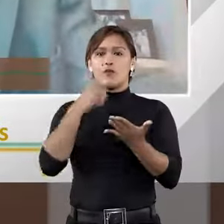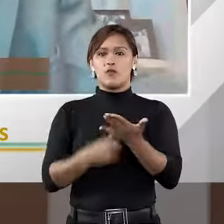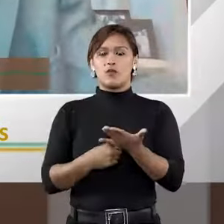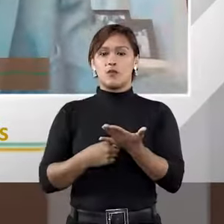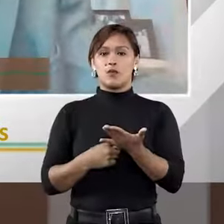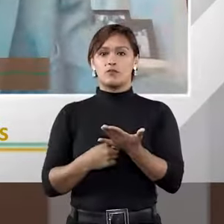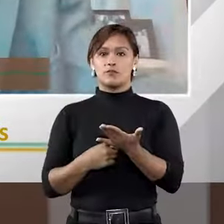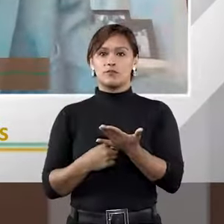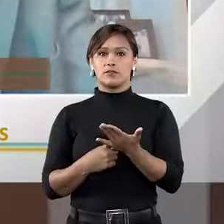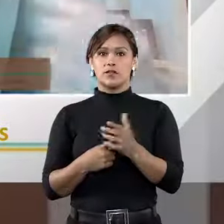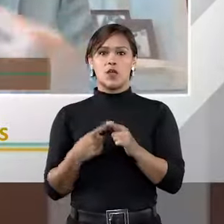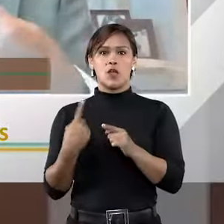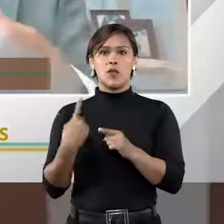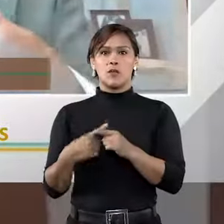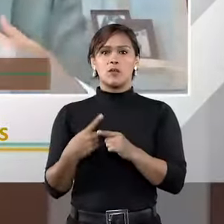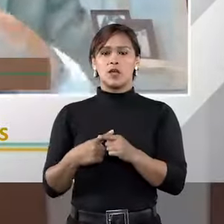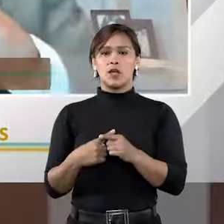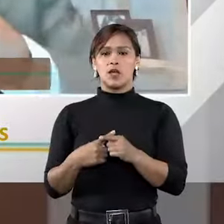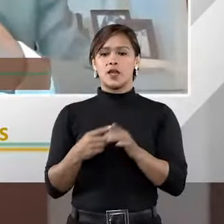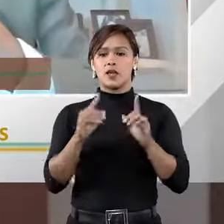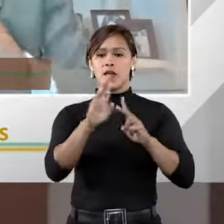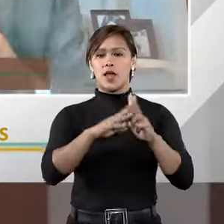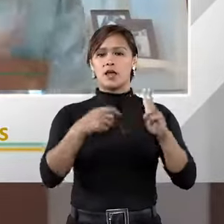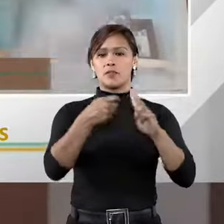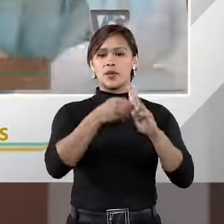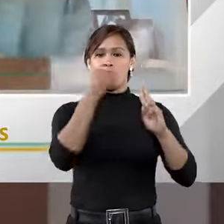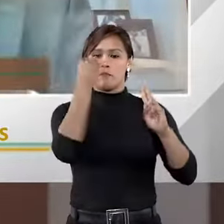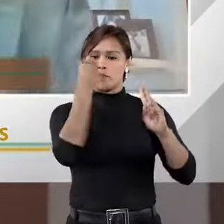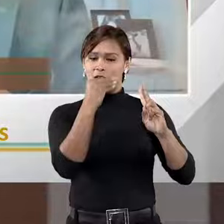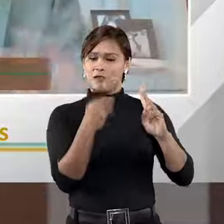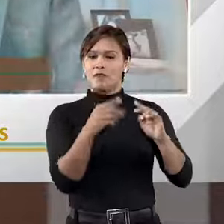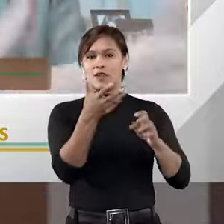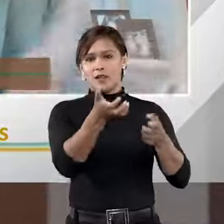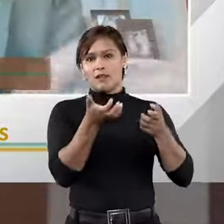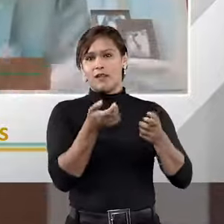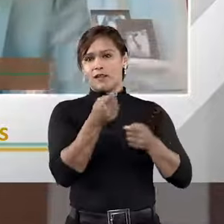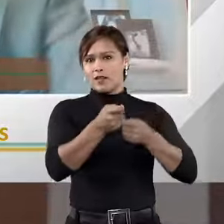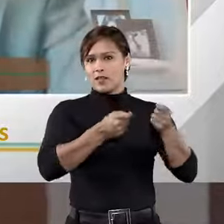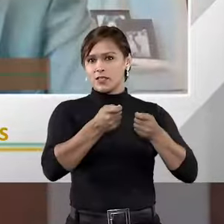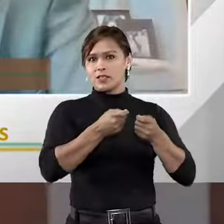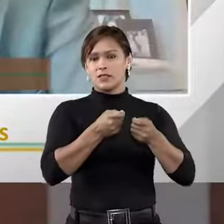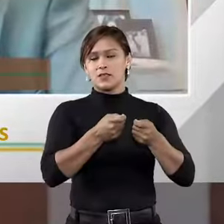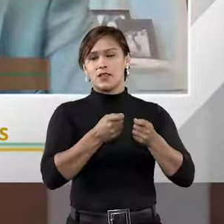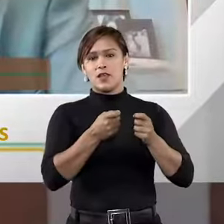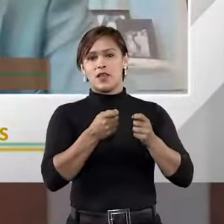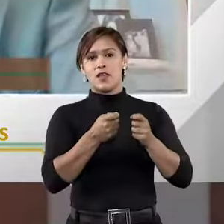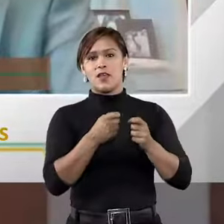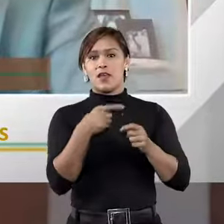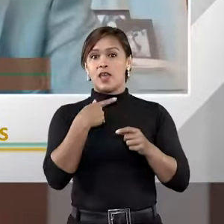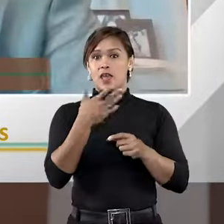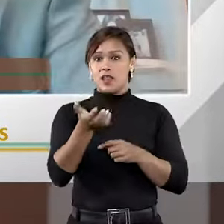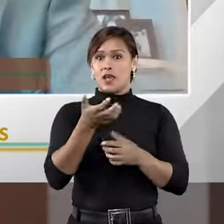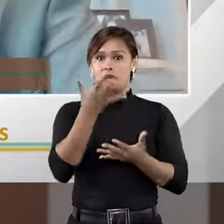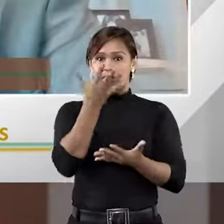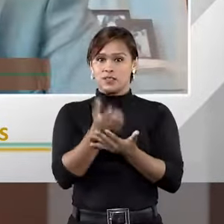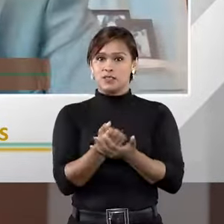porque a parte mais fraca ali quis a arbitragem, a parte que em tese seria mais fraca, a parte é aderente. Então, deixo feita essa ressalva